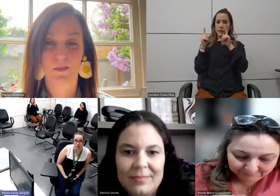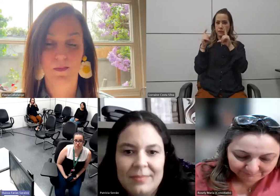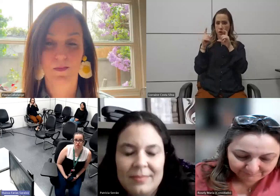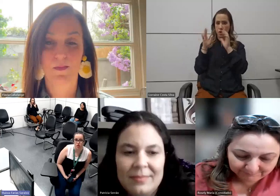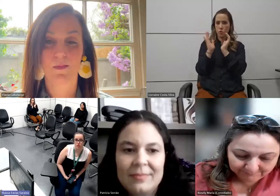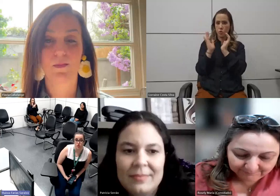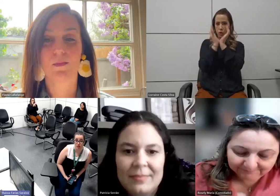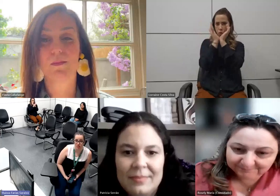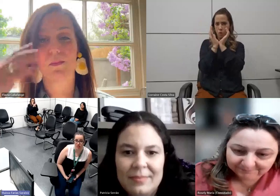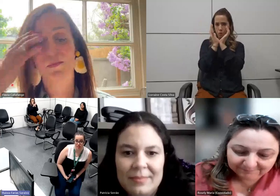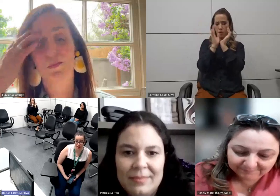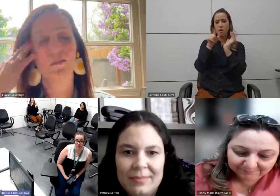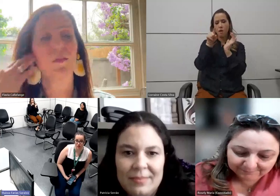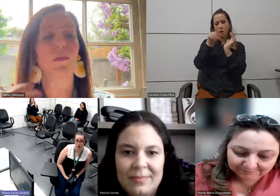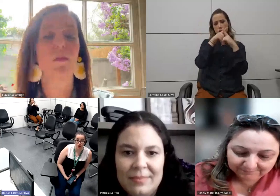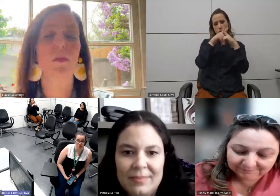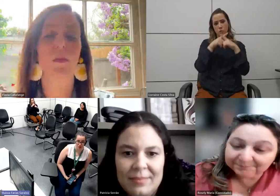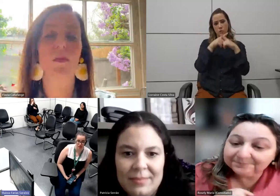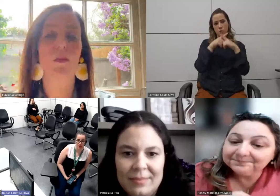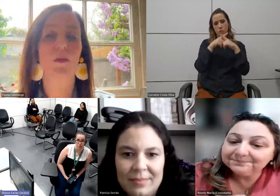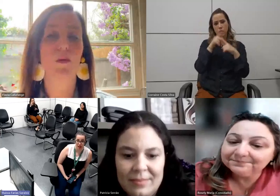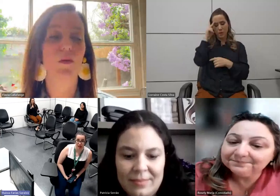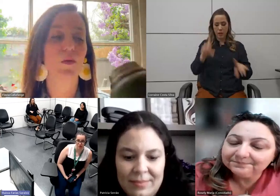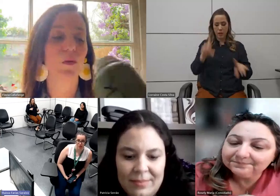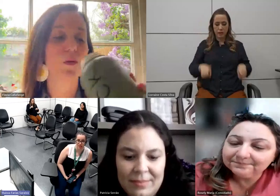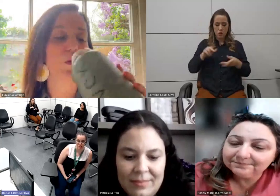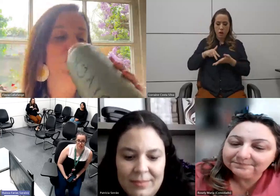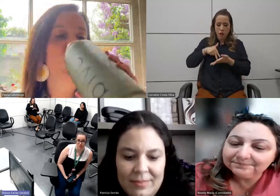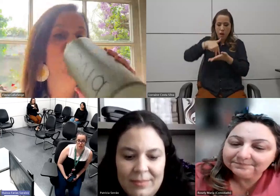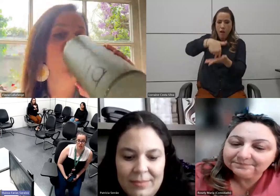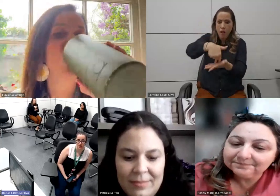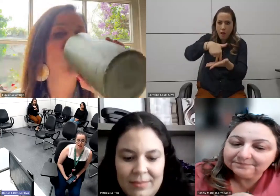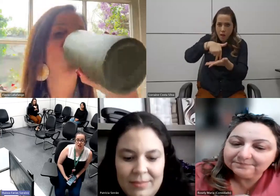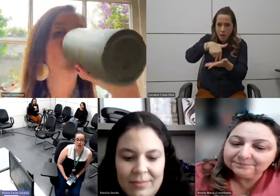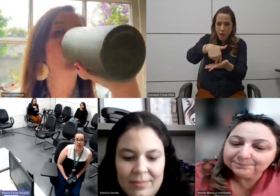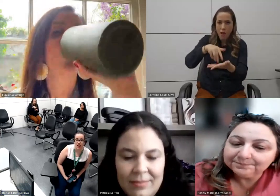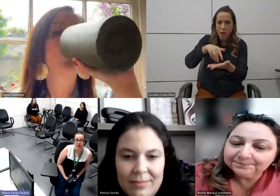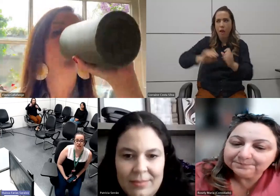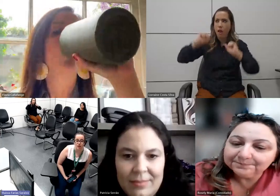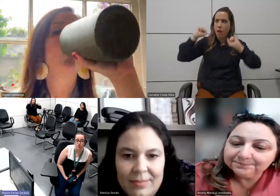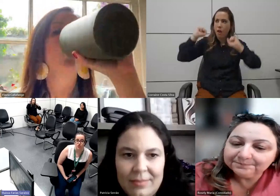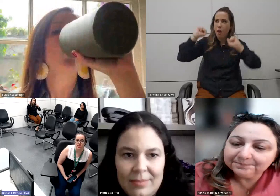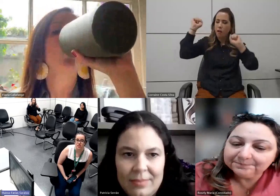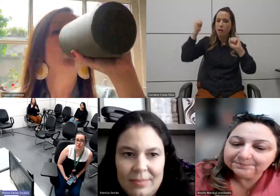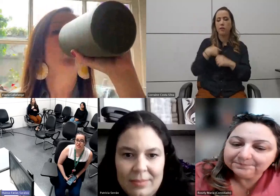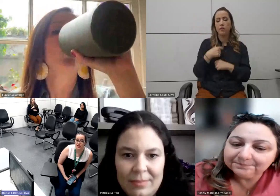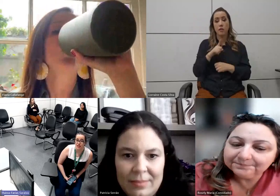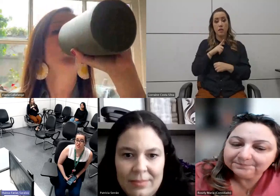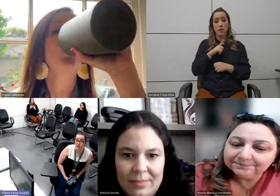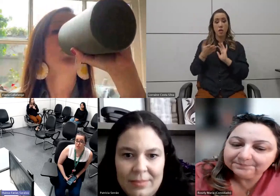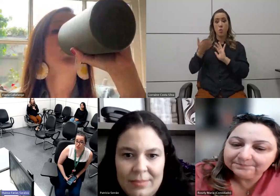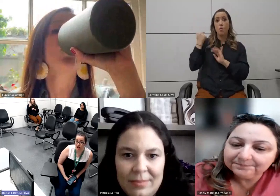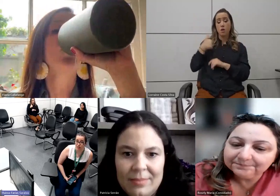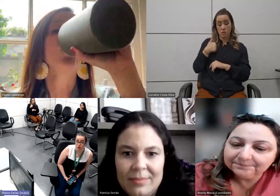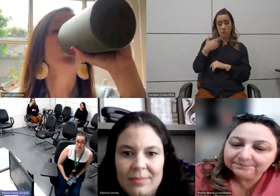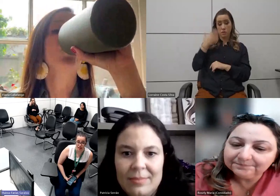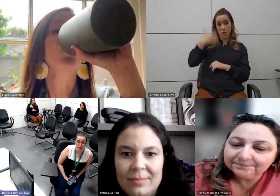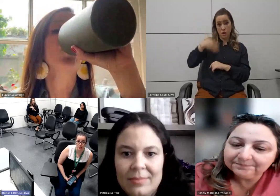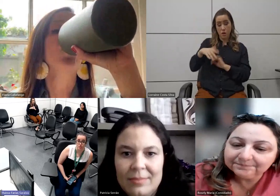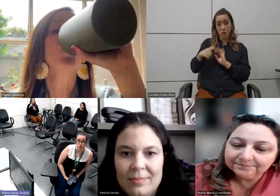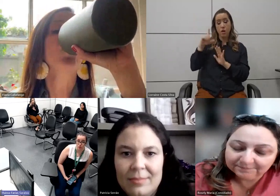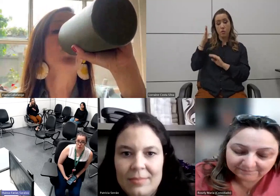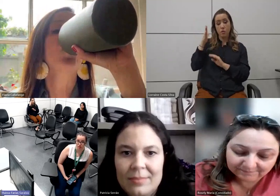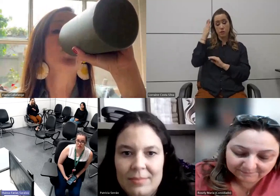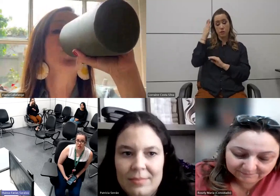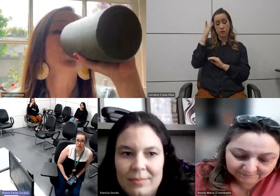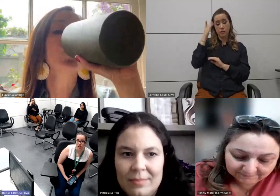Copa do Mundo da pessoa levantando da cadeira de rodas, torcendo em pé na frente da cadeira de rodas, eu tinha sido recém-diagnosticada com